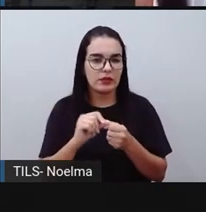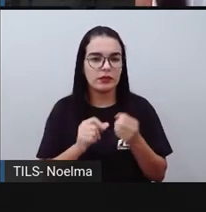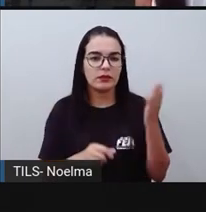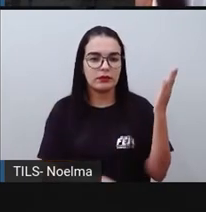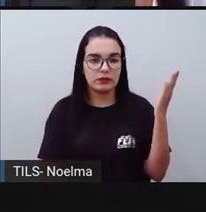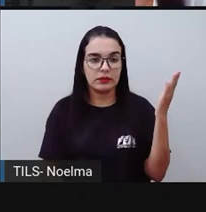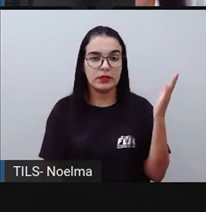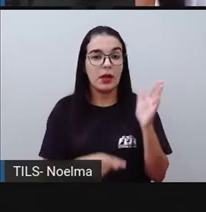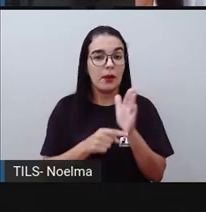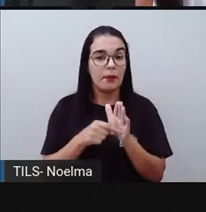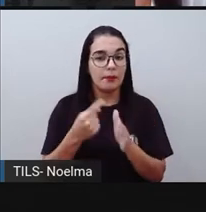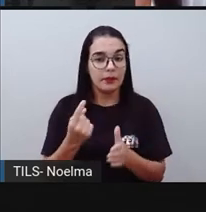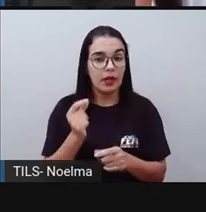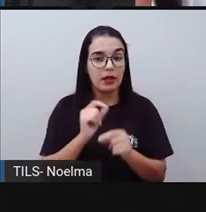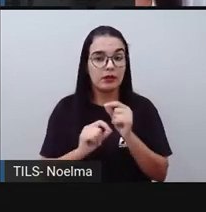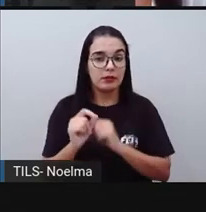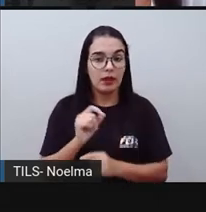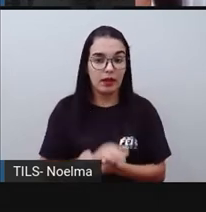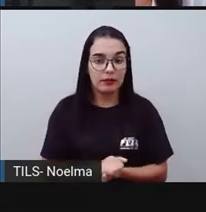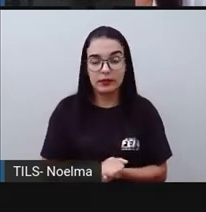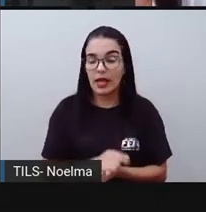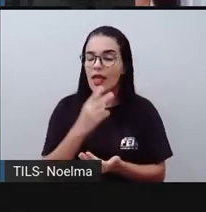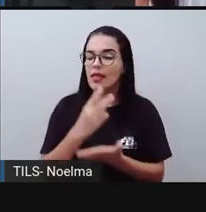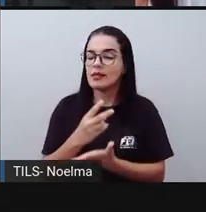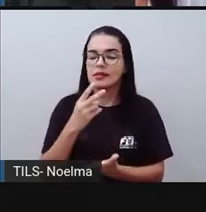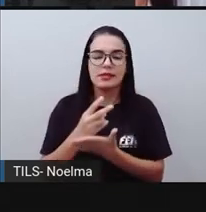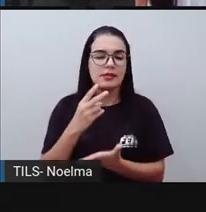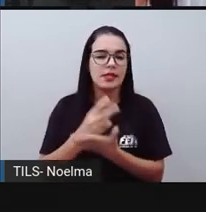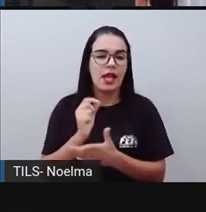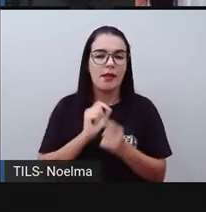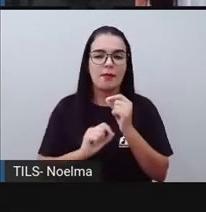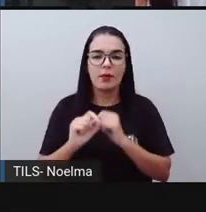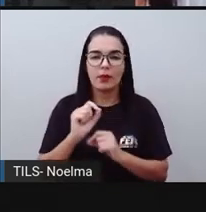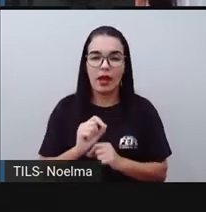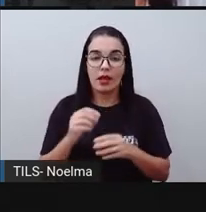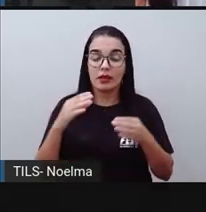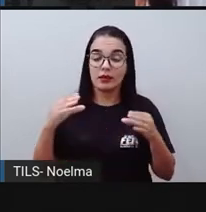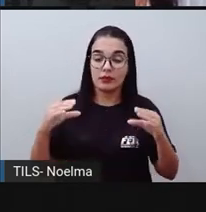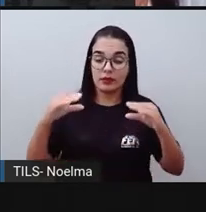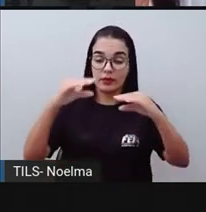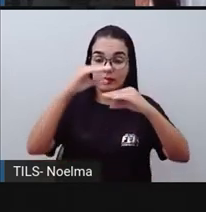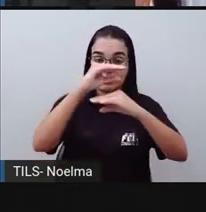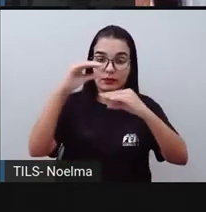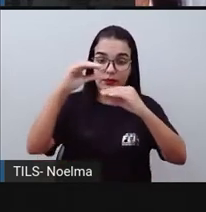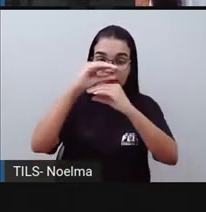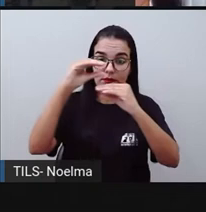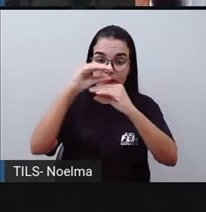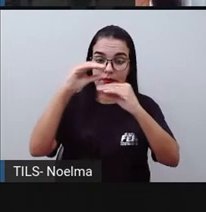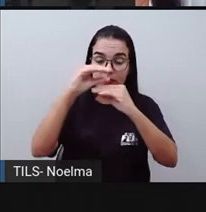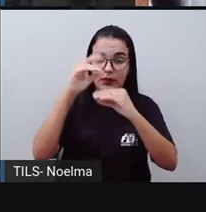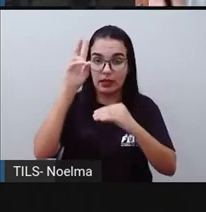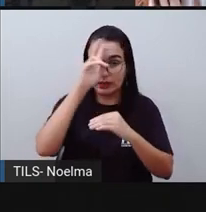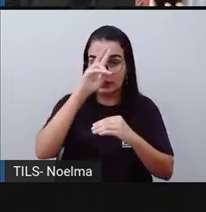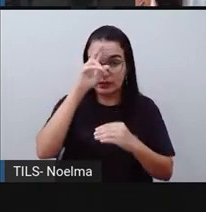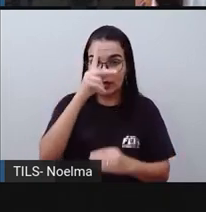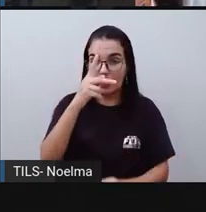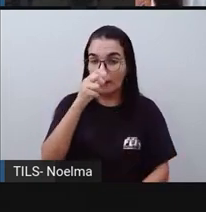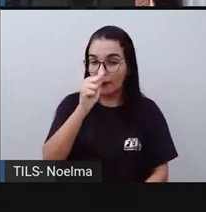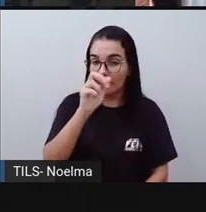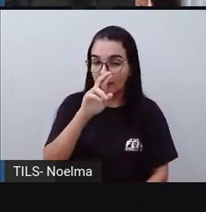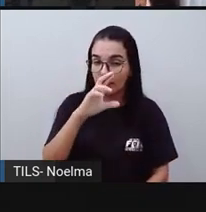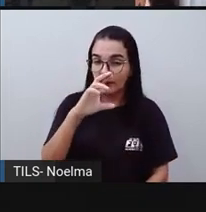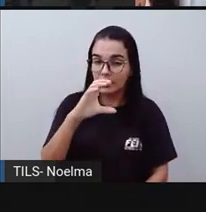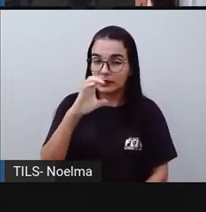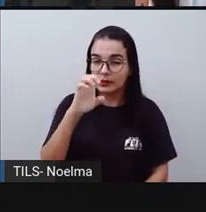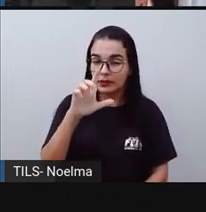E aí, vamos para o primeiro passo. O primeiro passo consiste em armar a operação. Lembra aí? Para números maiores,